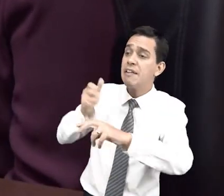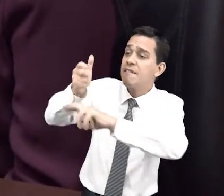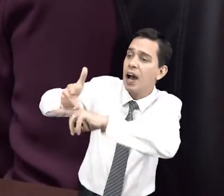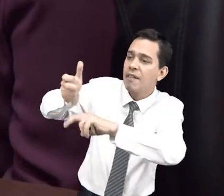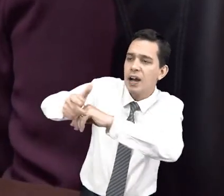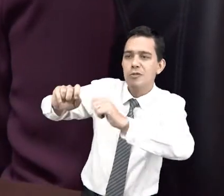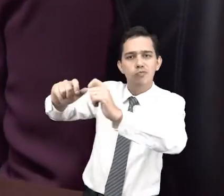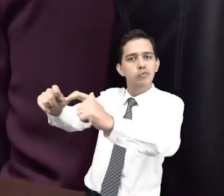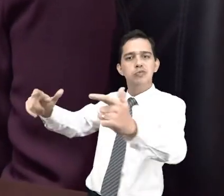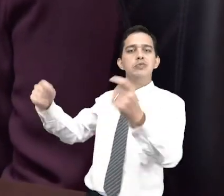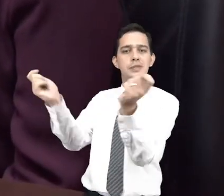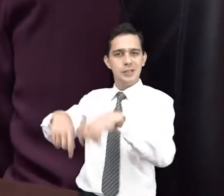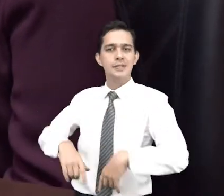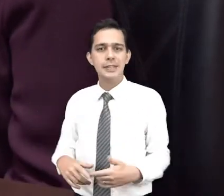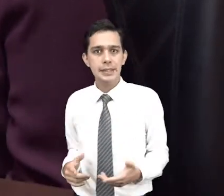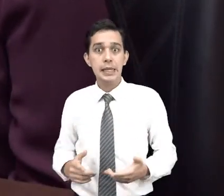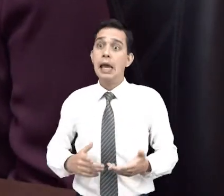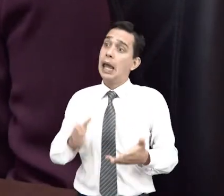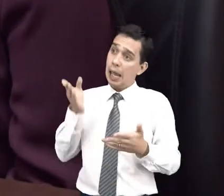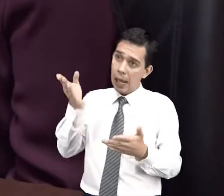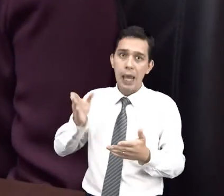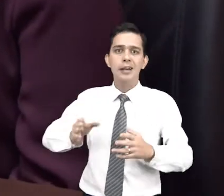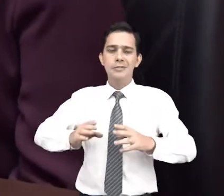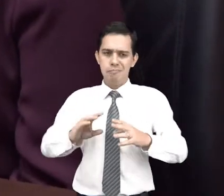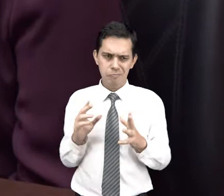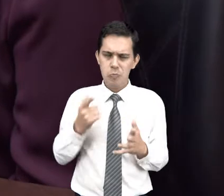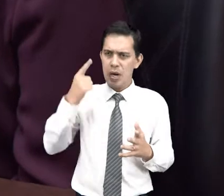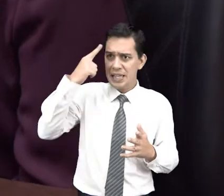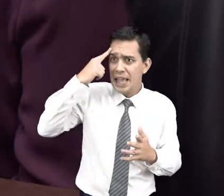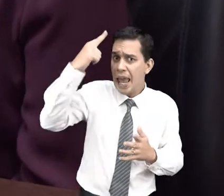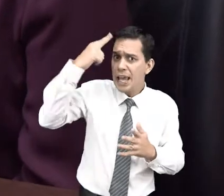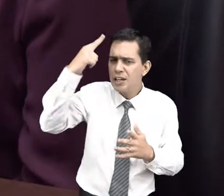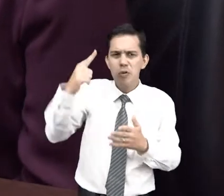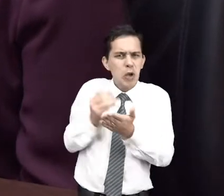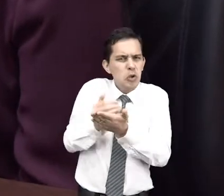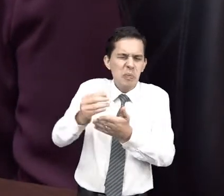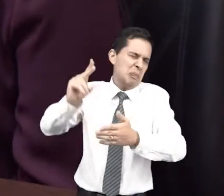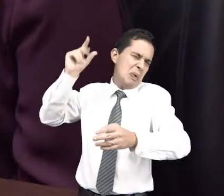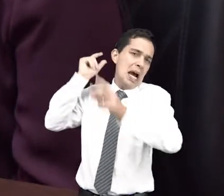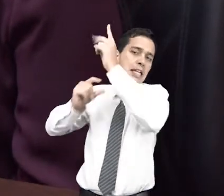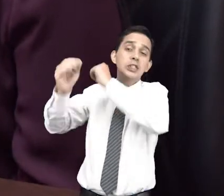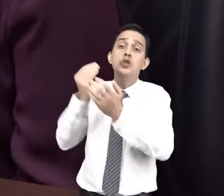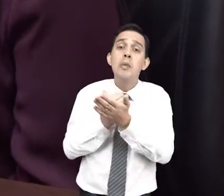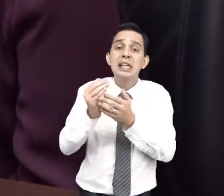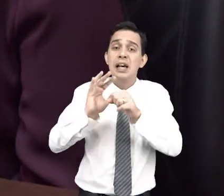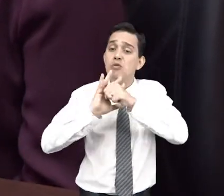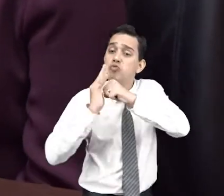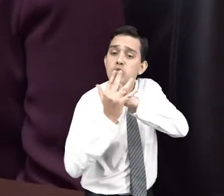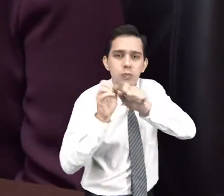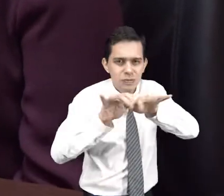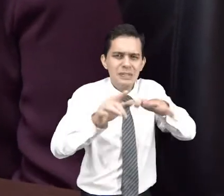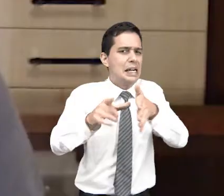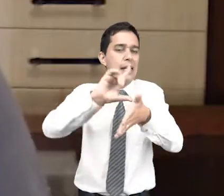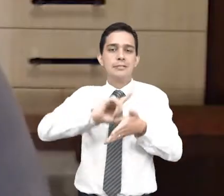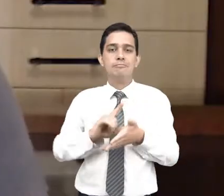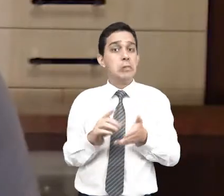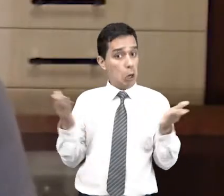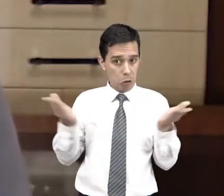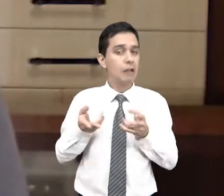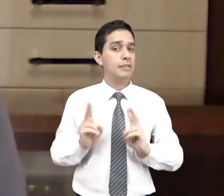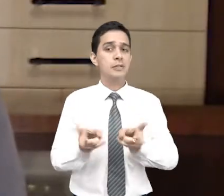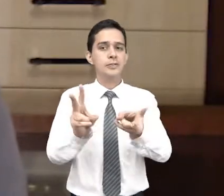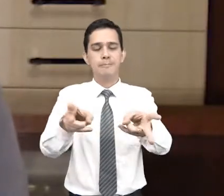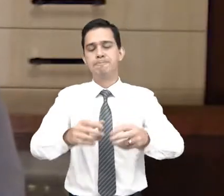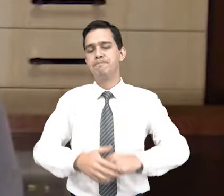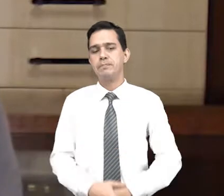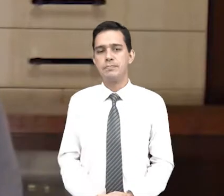Tribunal do Trabalho, uma tendência que surgiu bem antes da pandemia da Covid-19 e que, ao que tudo indica, veio para